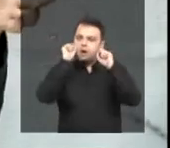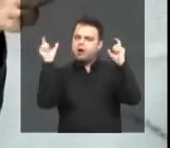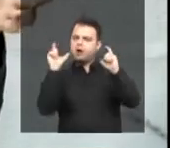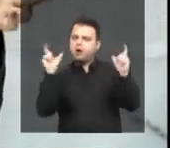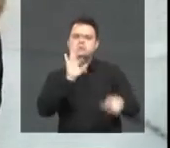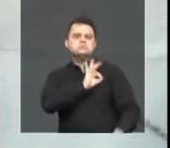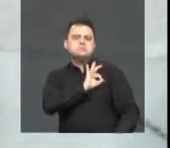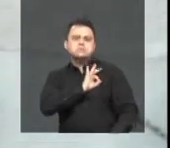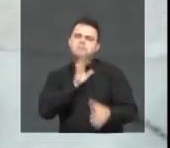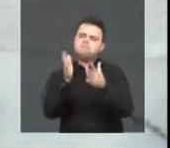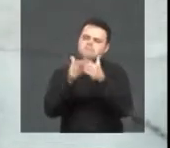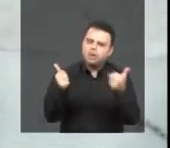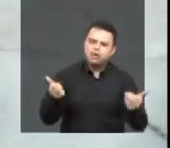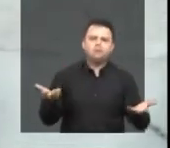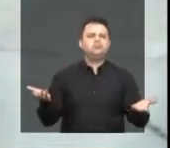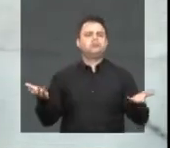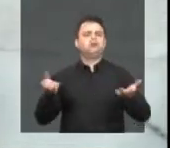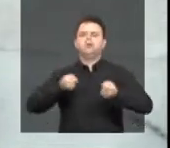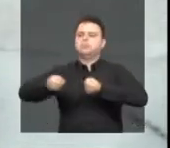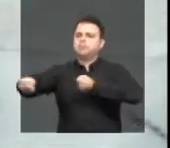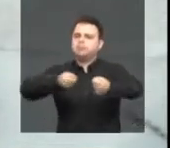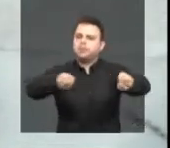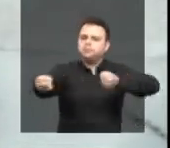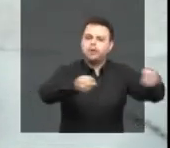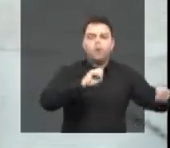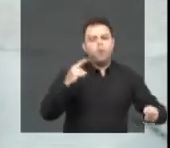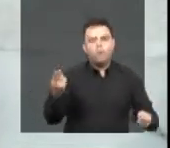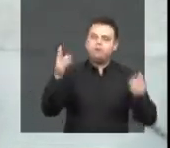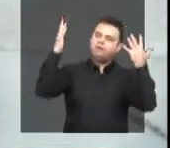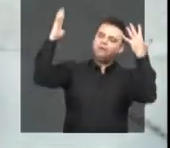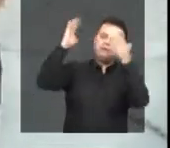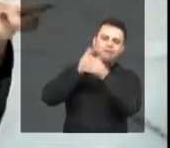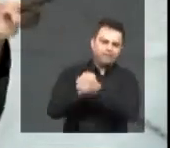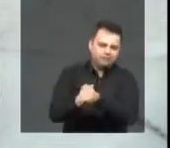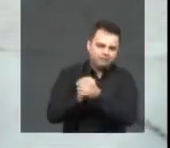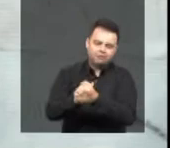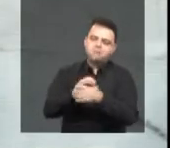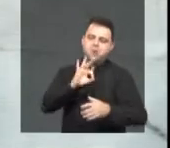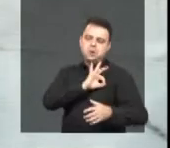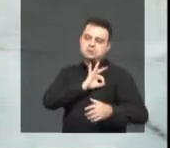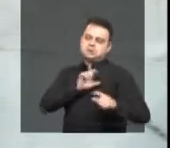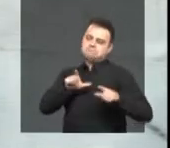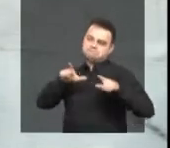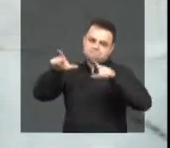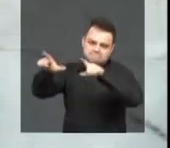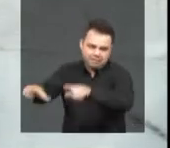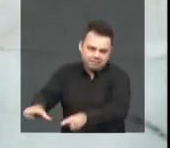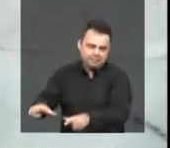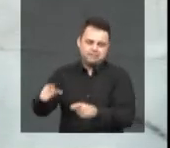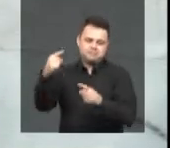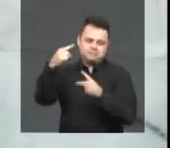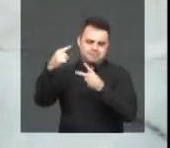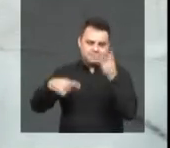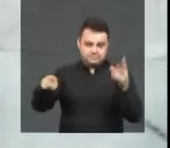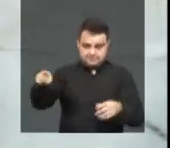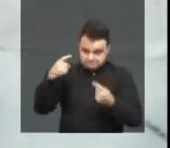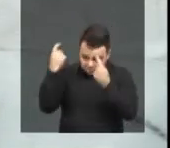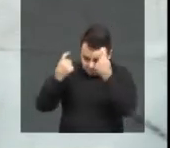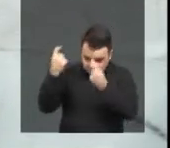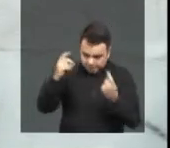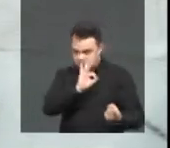segurança pública, solicitando policiamento ostensivo, seja congratulando a polícia.